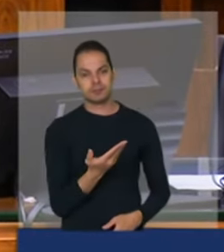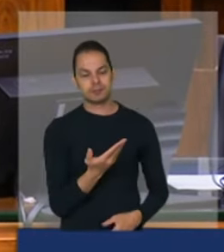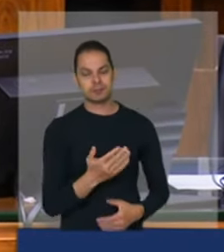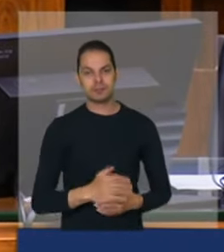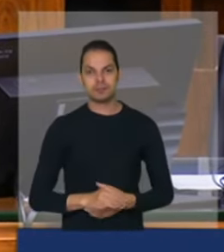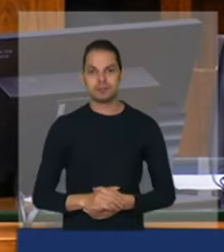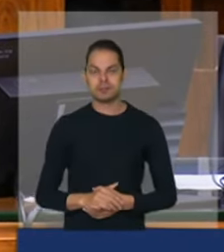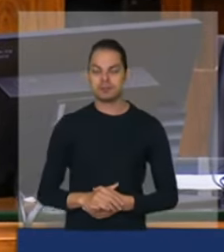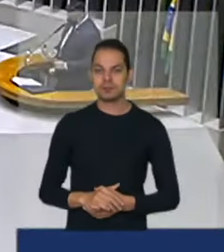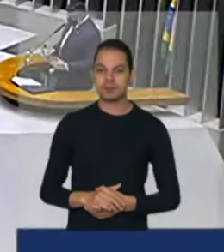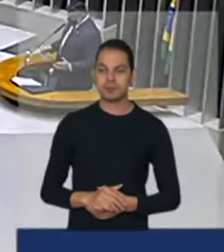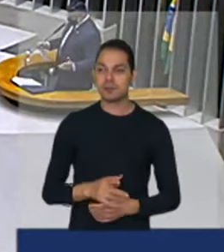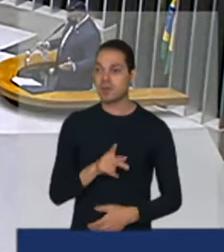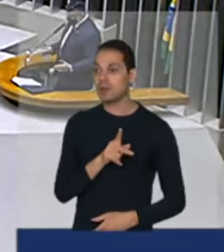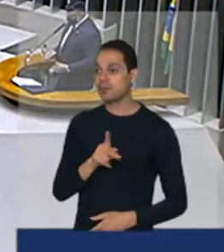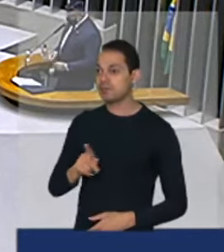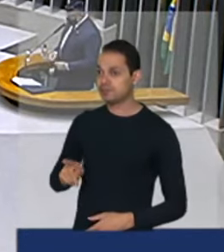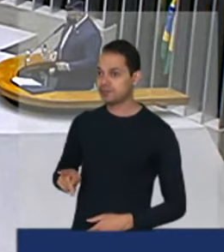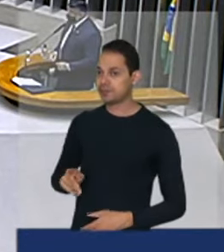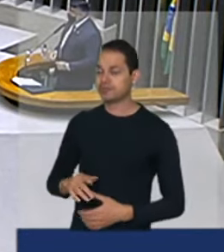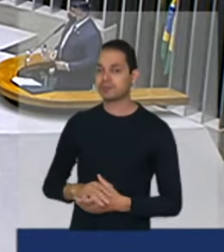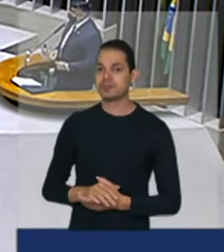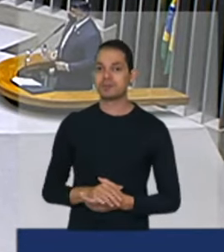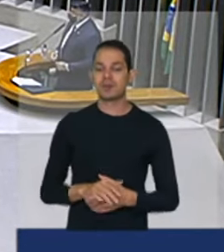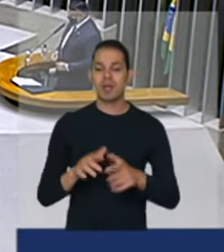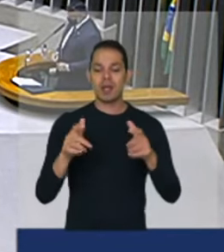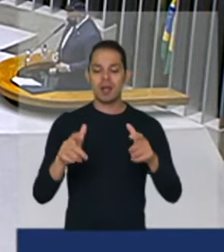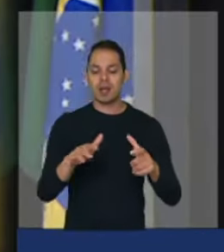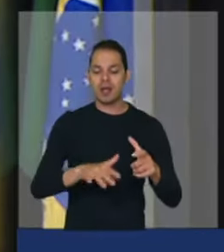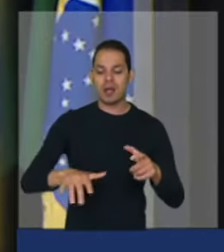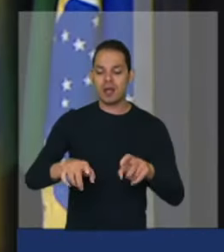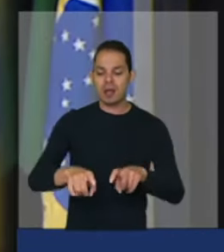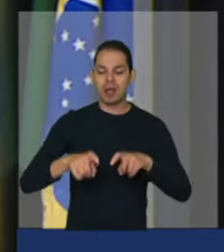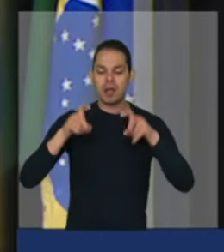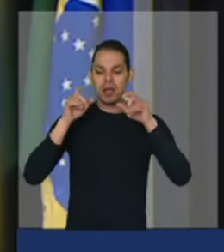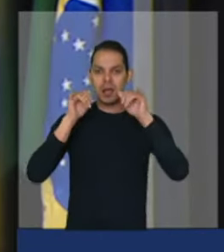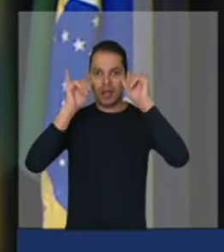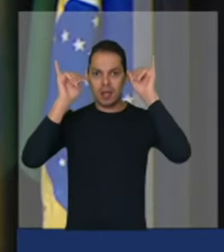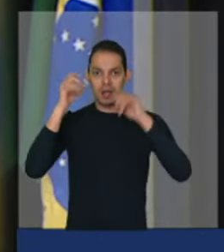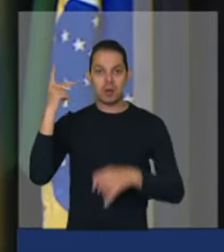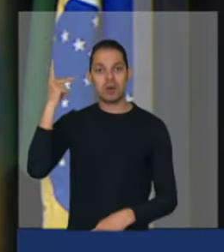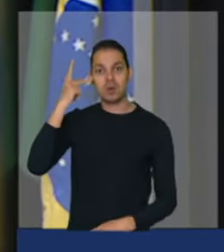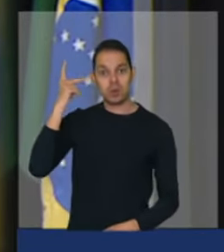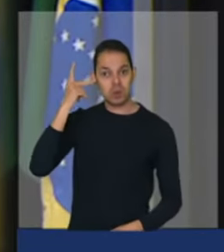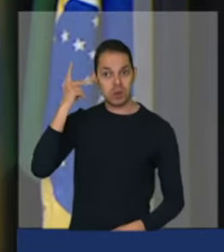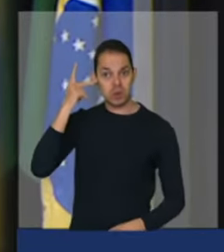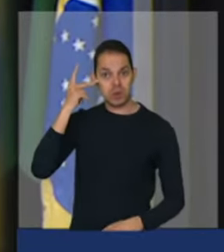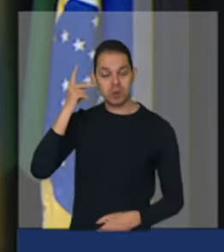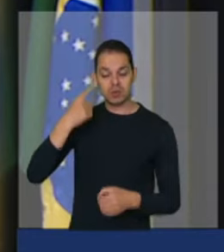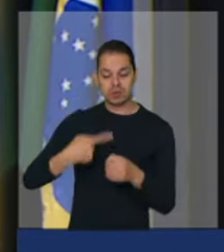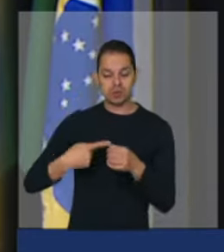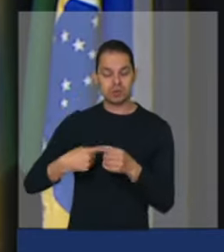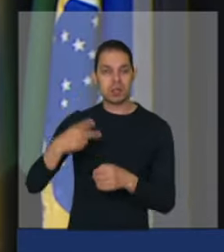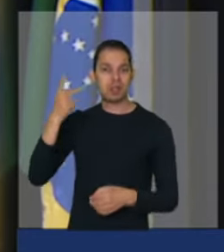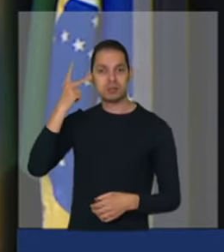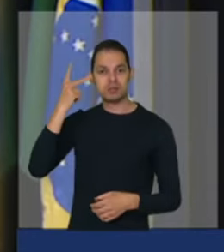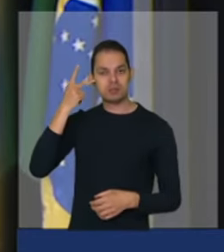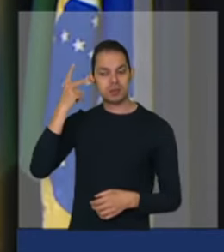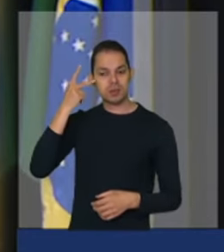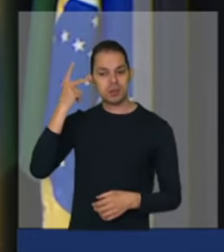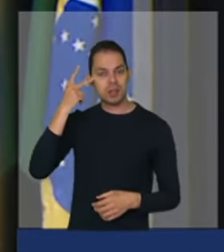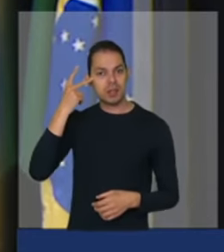presidente a zona rural da cidade de São Paulo do estado de São Paulo se qualifica pelo berço